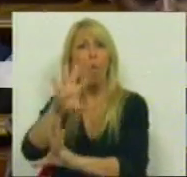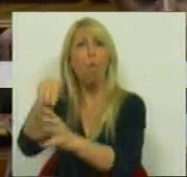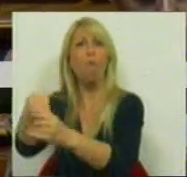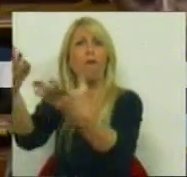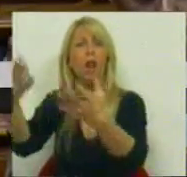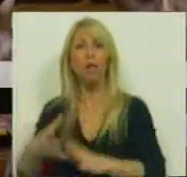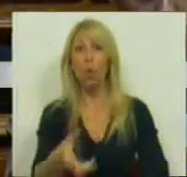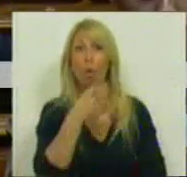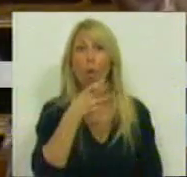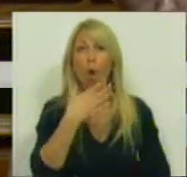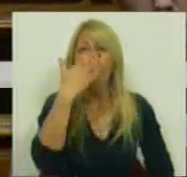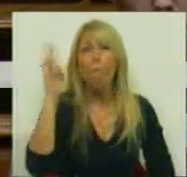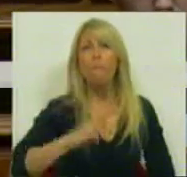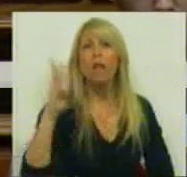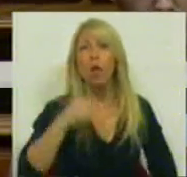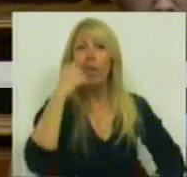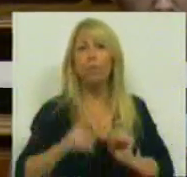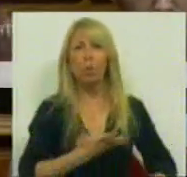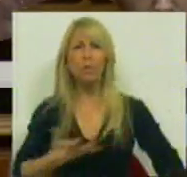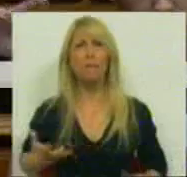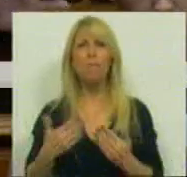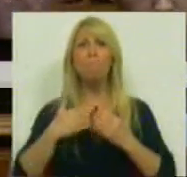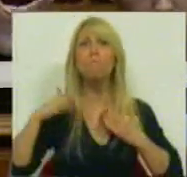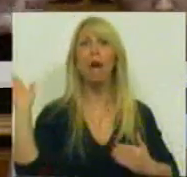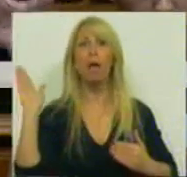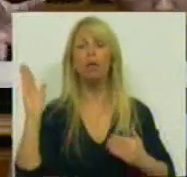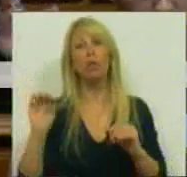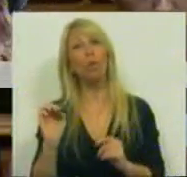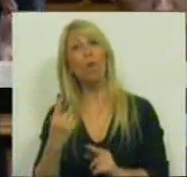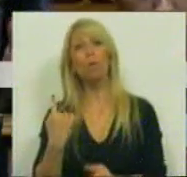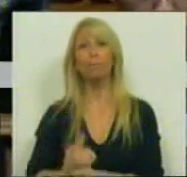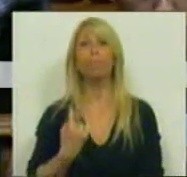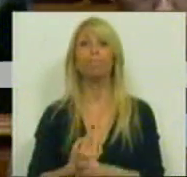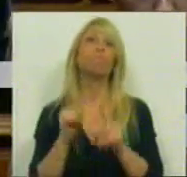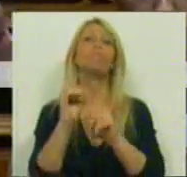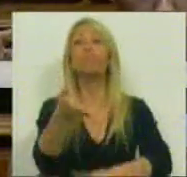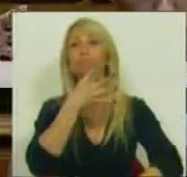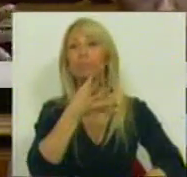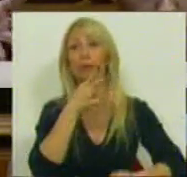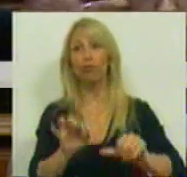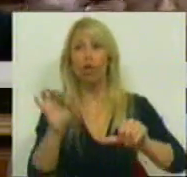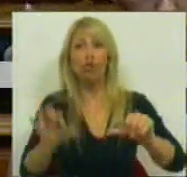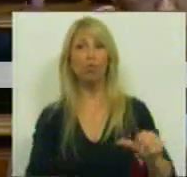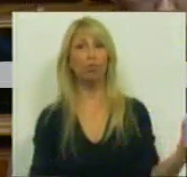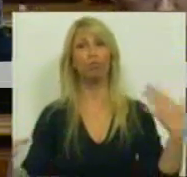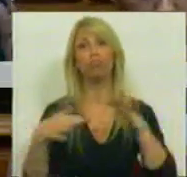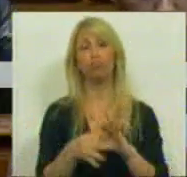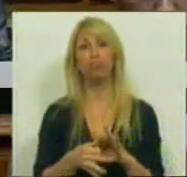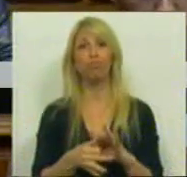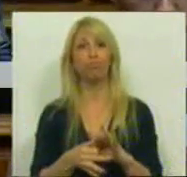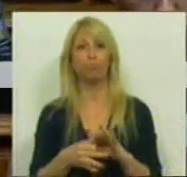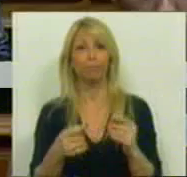muito mais do que um milhão de desempregados e desempregadas ou ainda este discurso relativamente